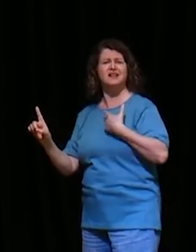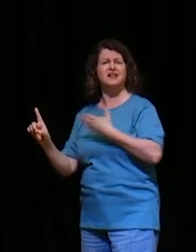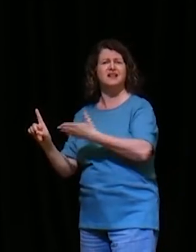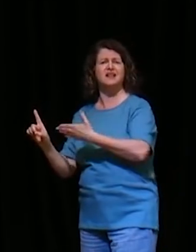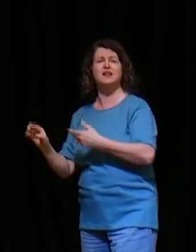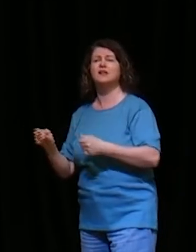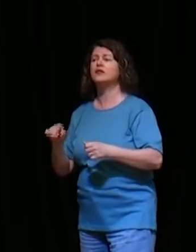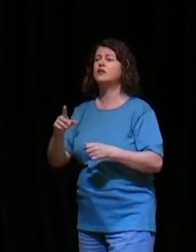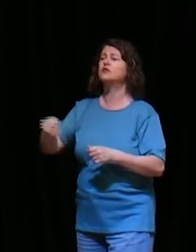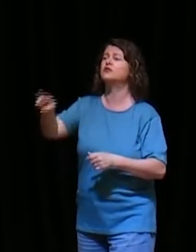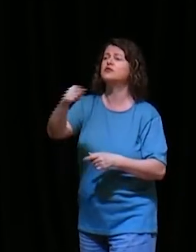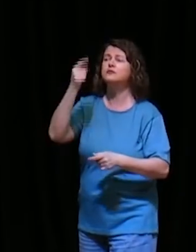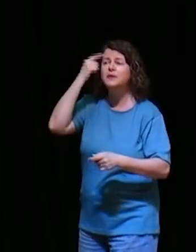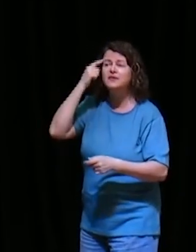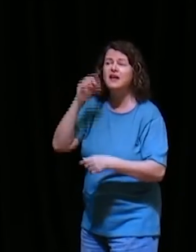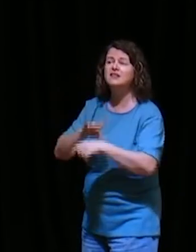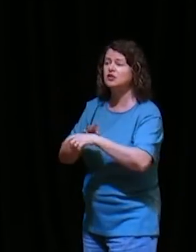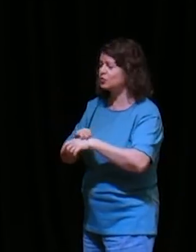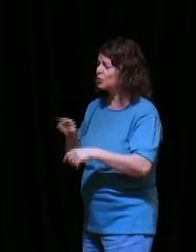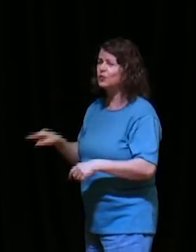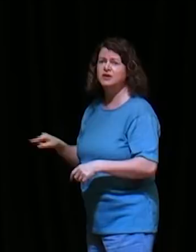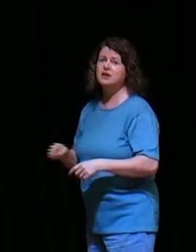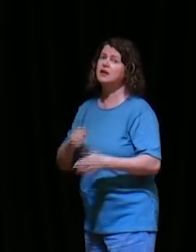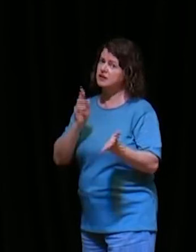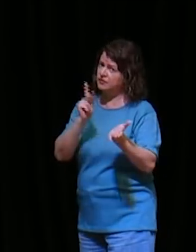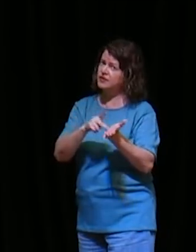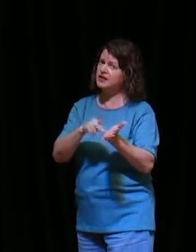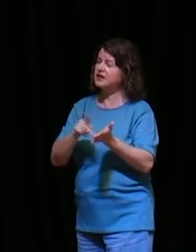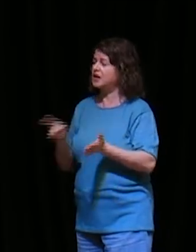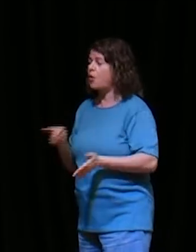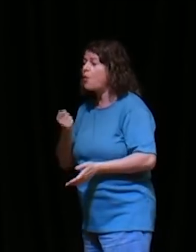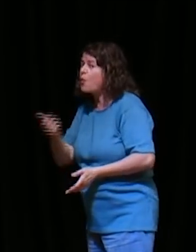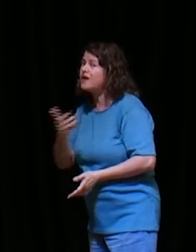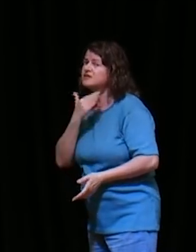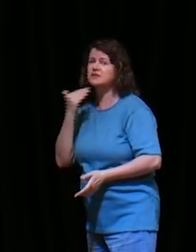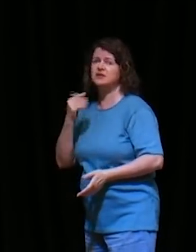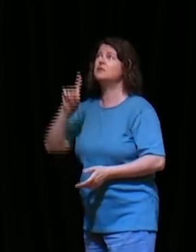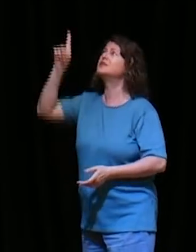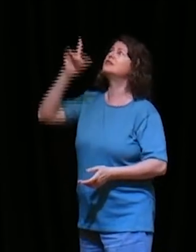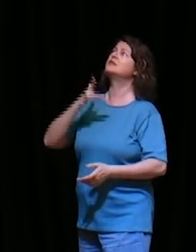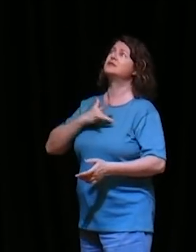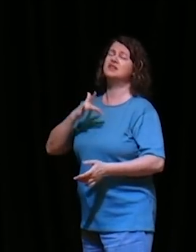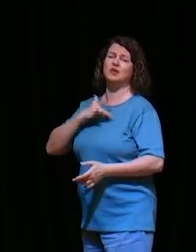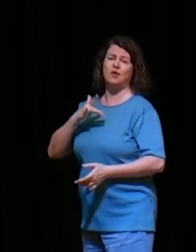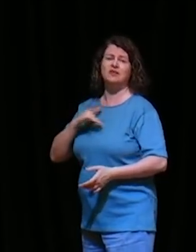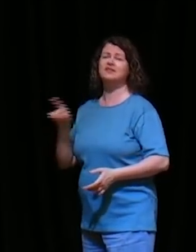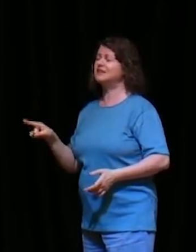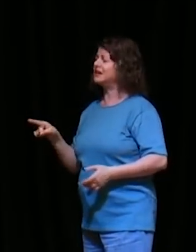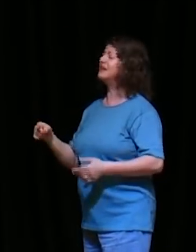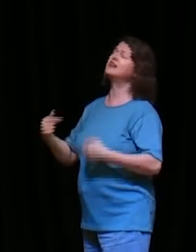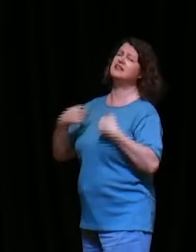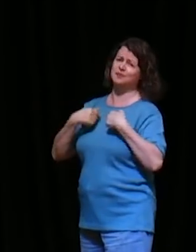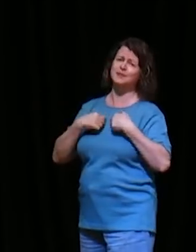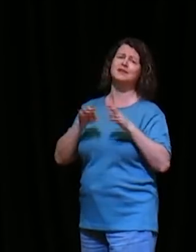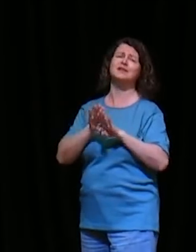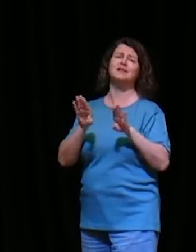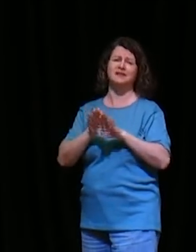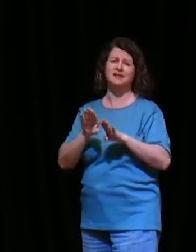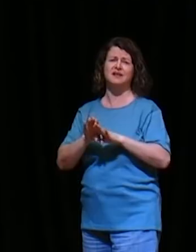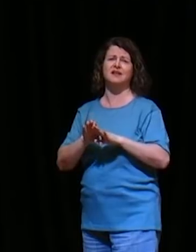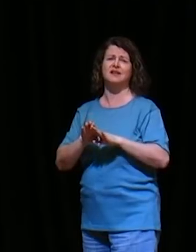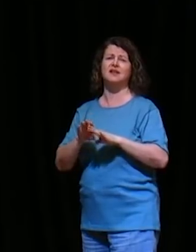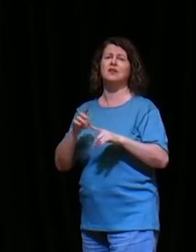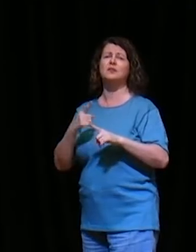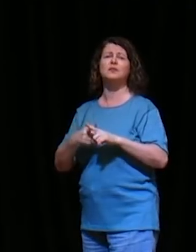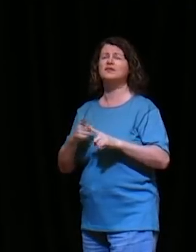doente, e de fato, esteve doente, quase a morte, mas Deus se apiadou dele, e não somente dele, mas também de mim, para que eu